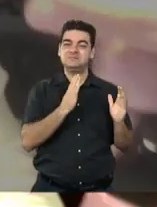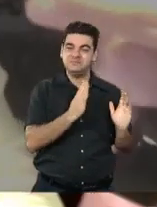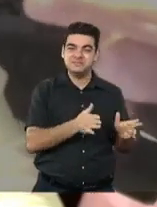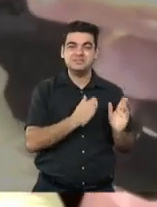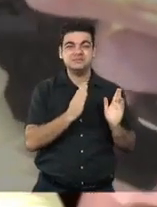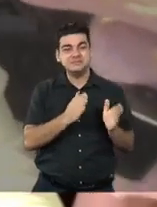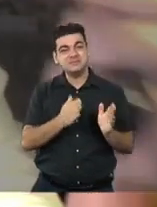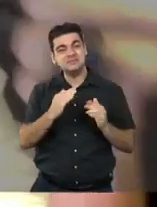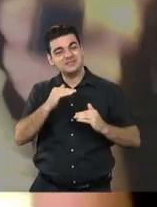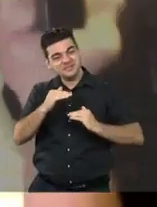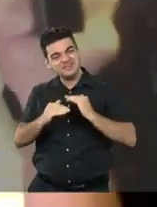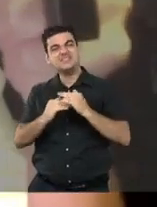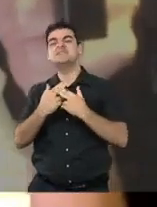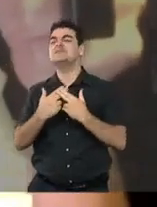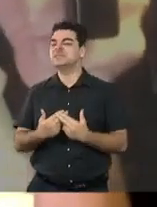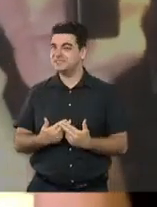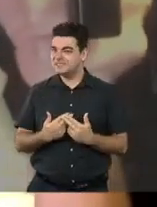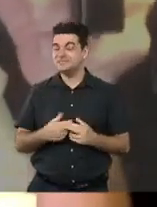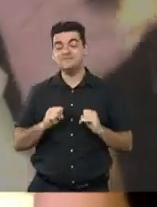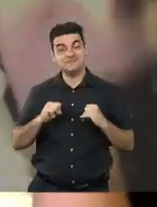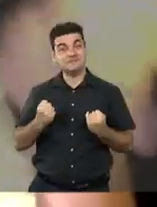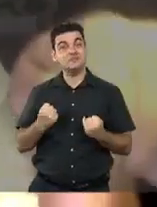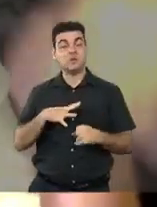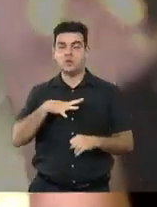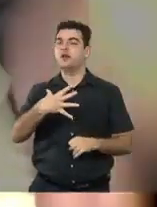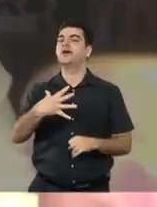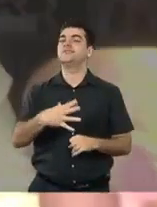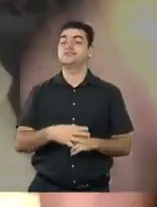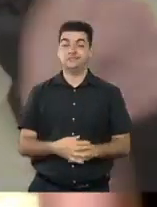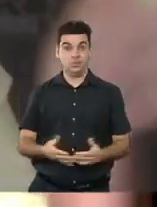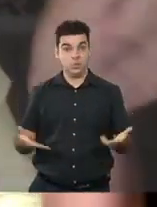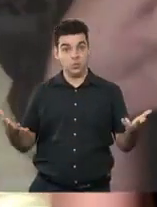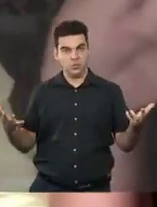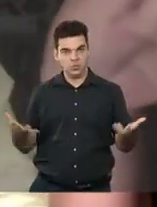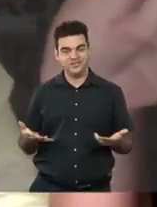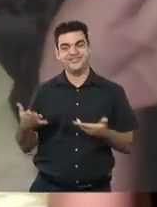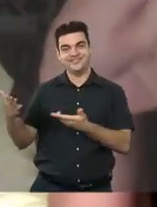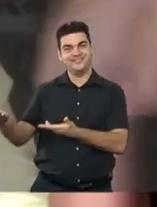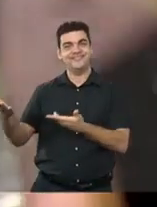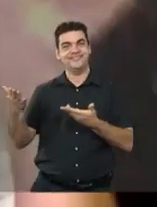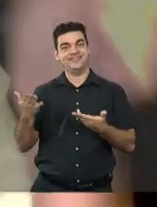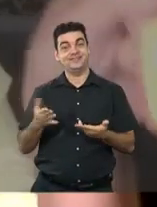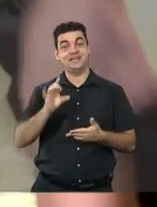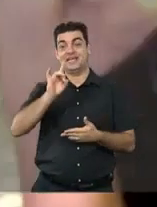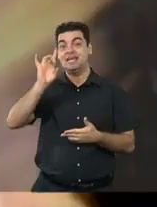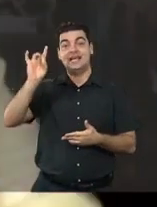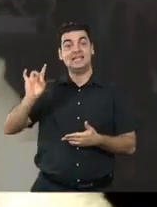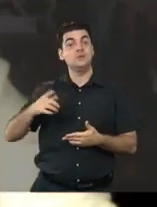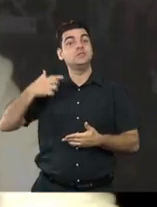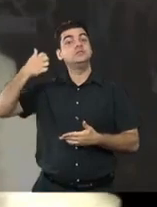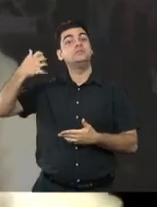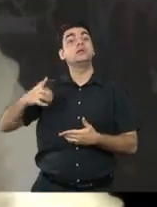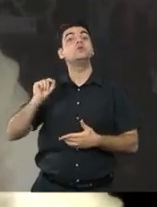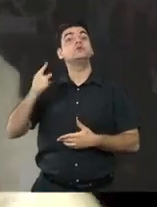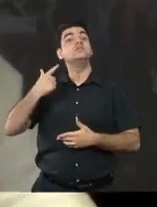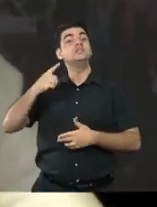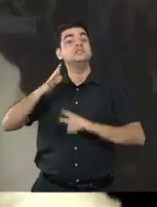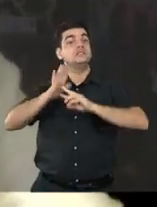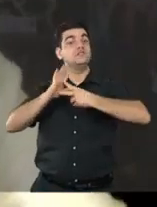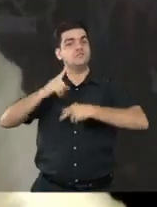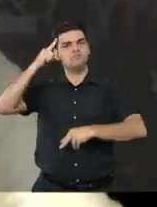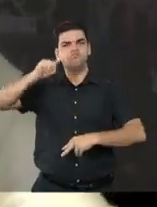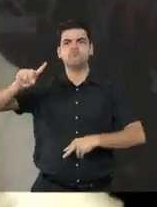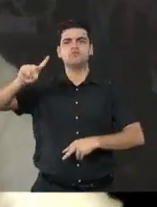caminhos de persistência e muita coragem. E é por isso que hoje elas contam aqui para a gente o que é a liderança feminina